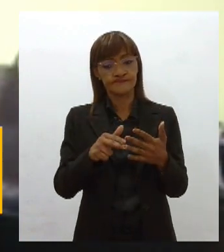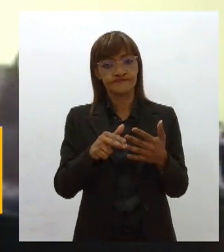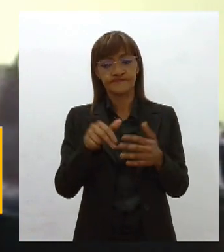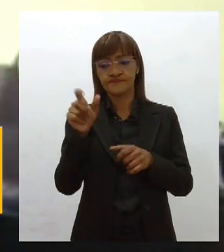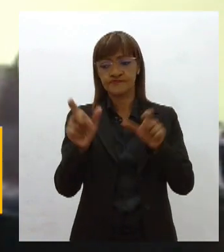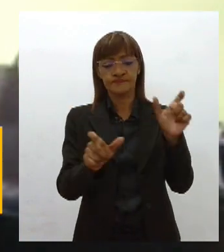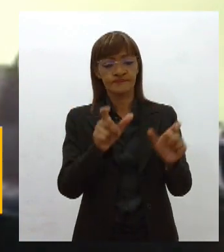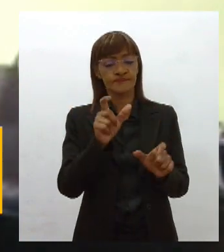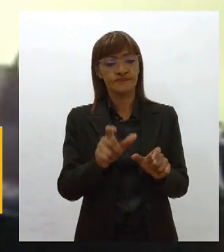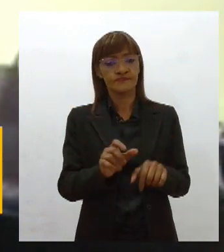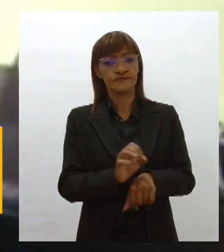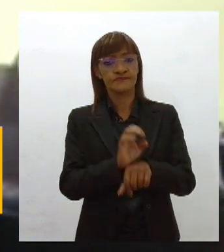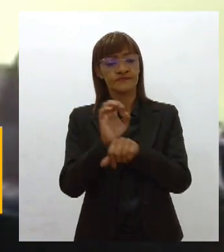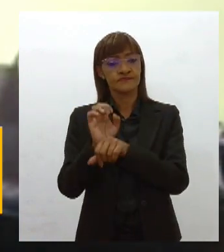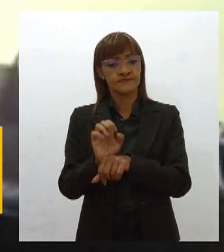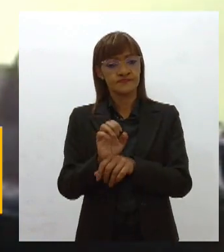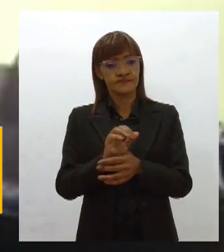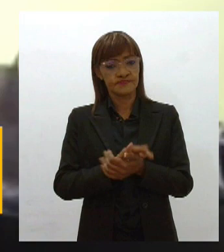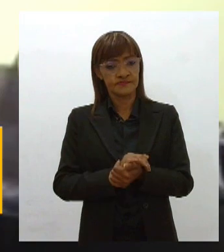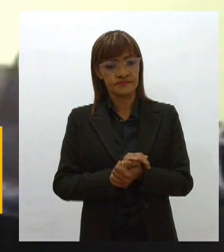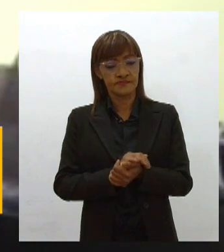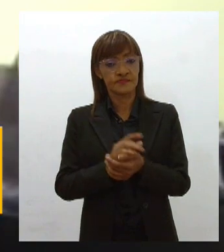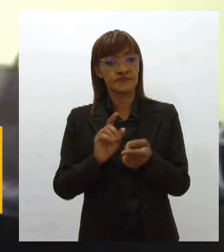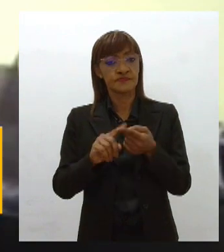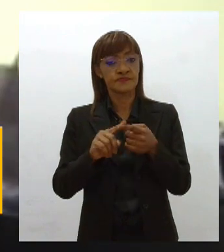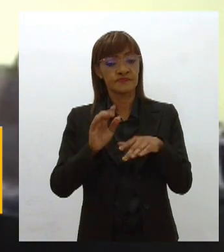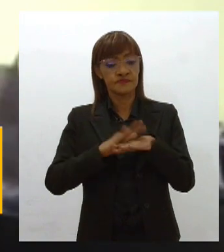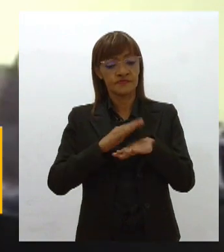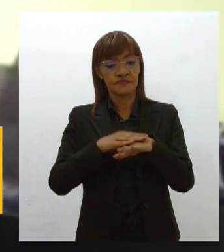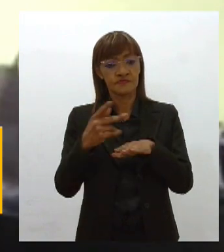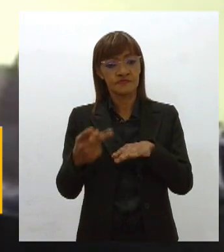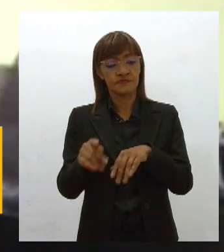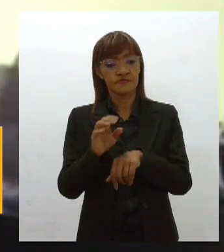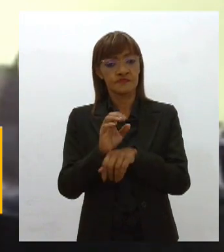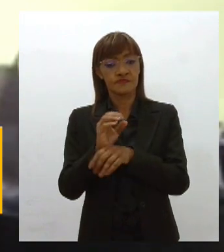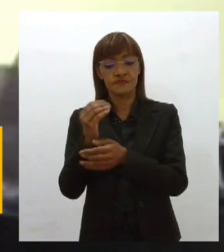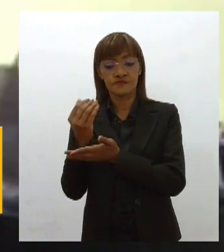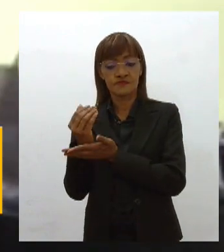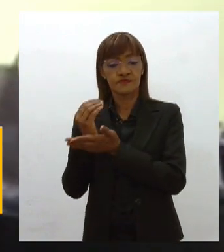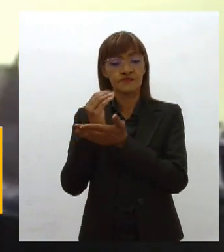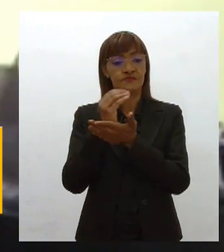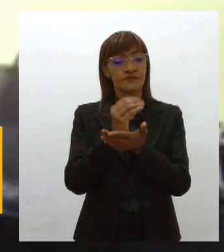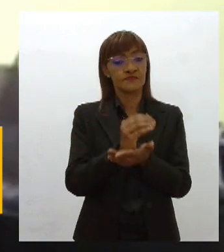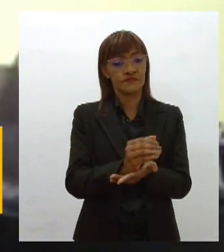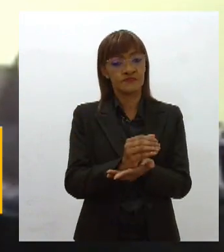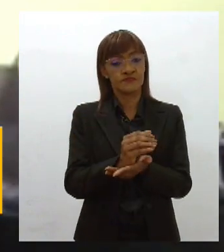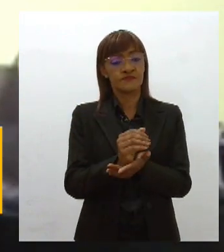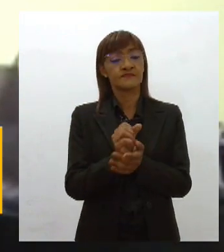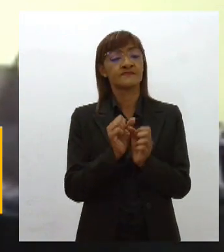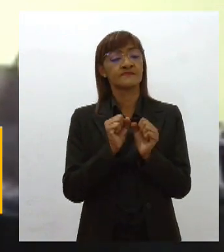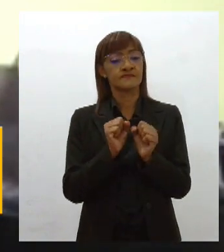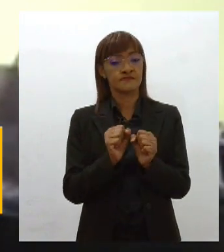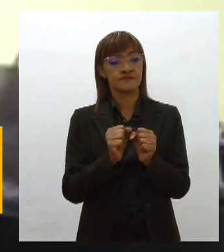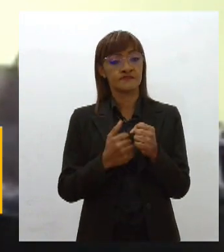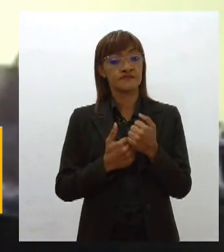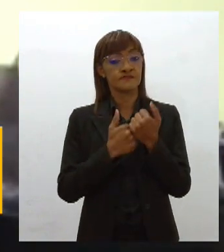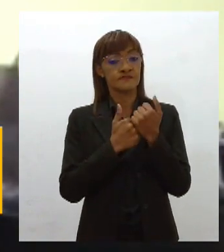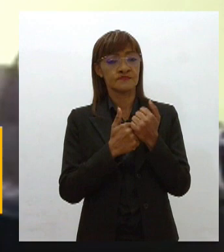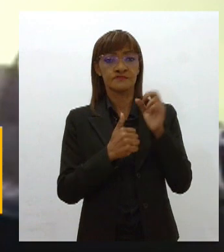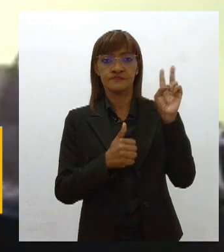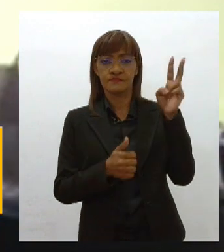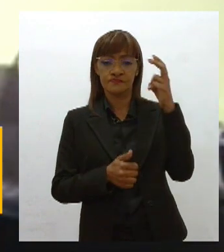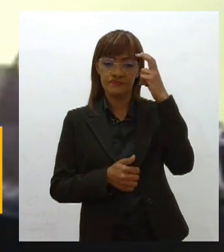e recurso próprio do Estado, do Tesouro Estadual para fomentar a cultura. Então, o Sergipe tinha